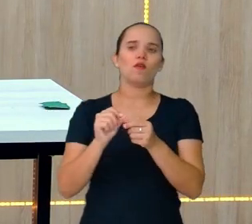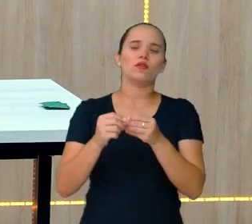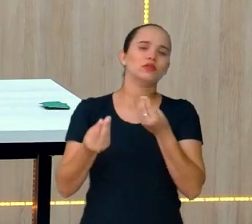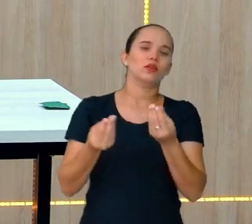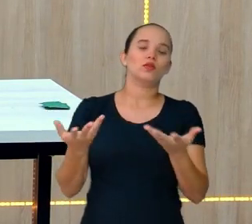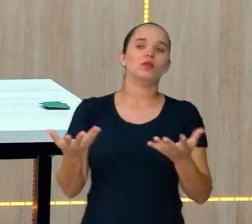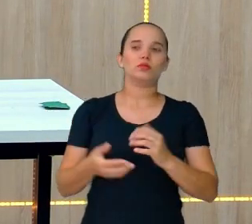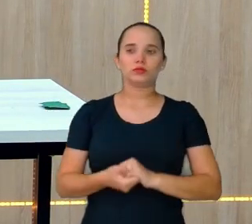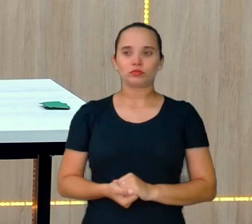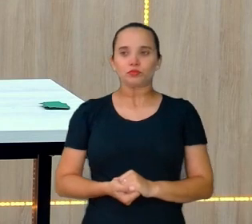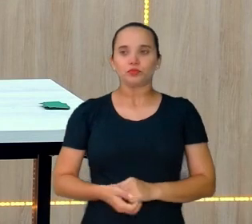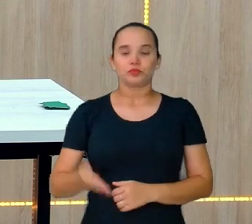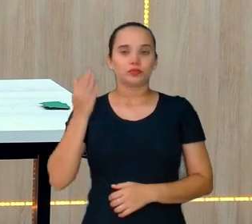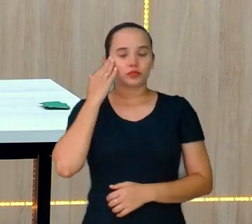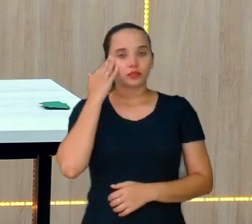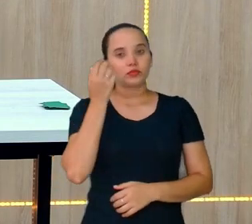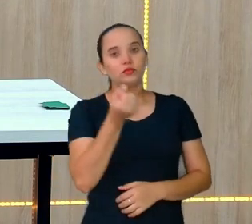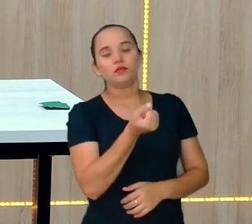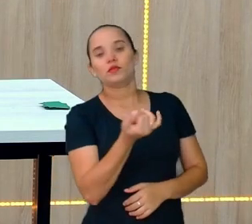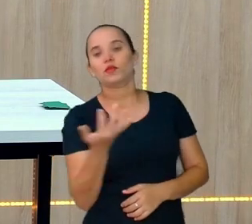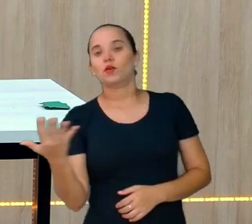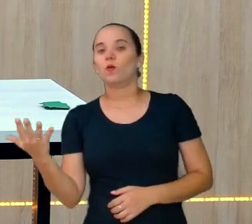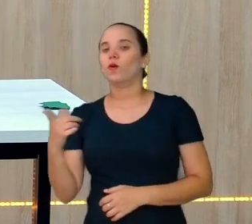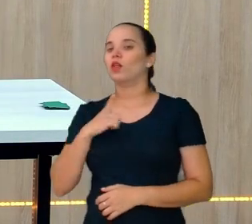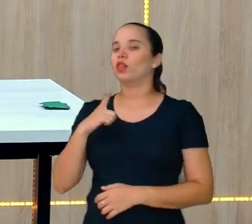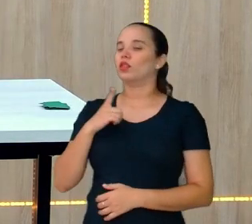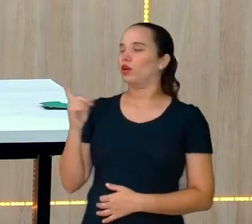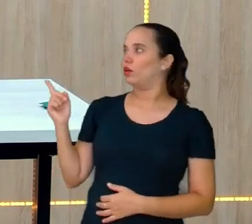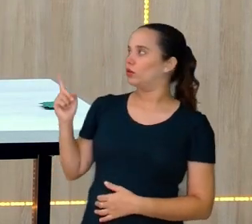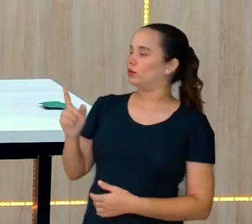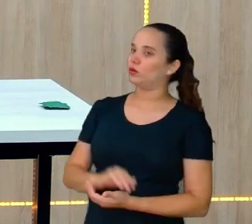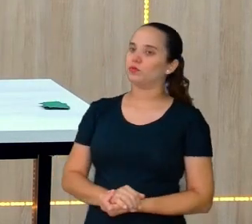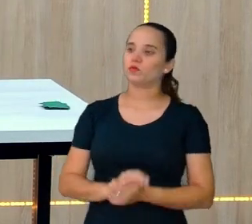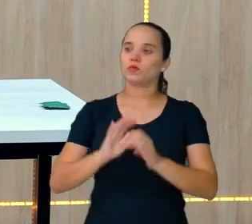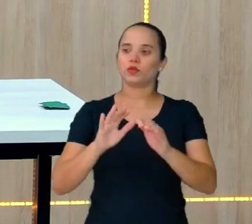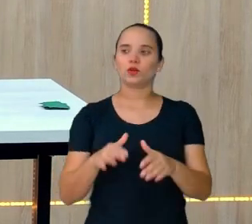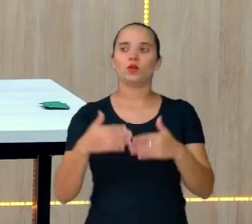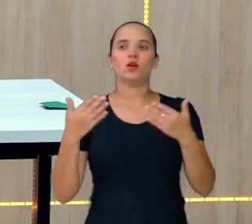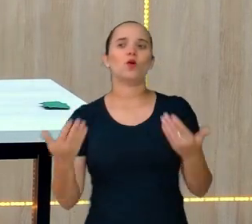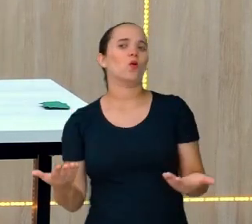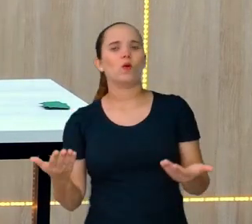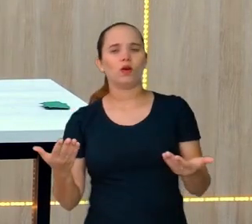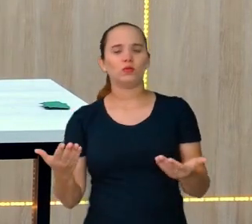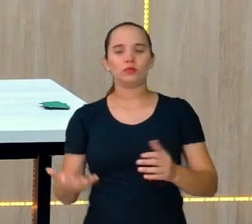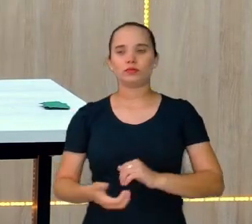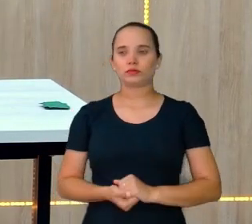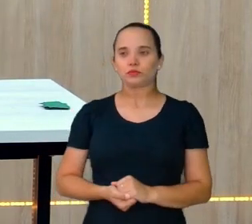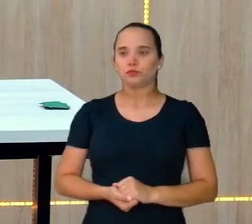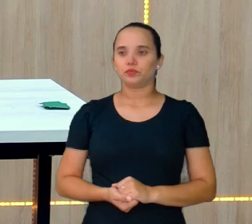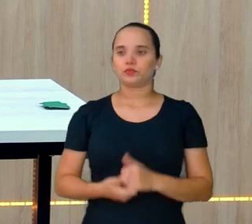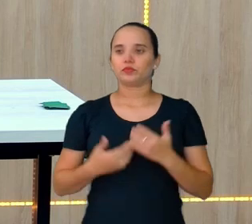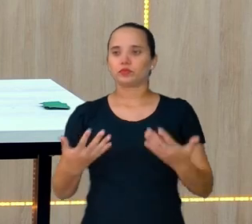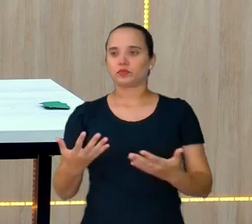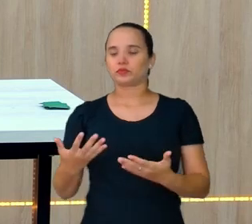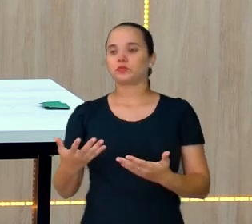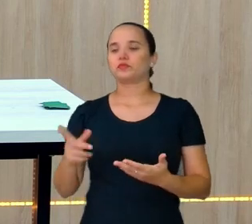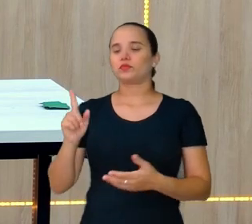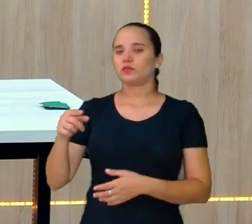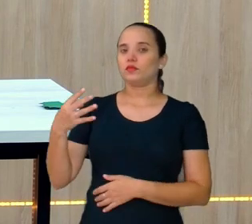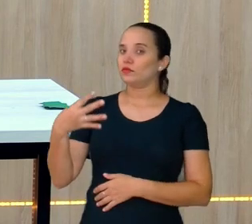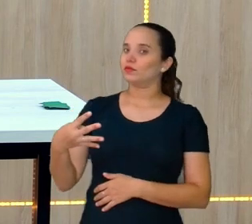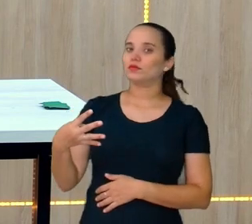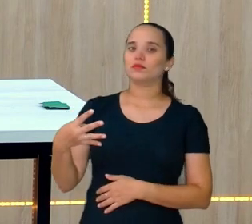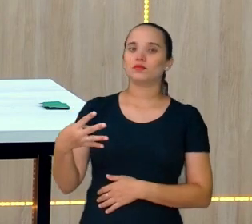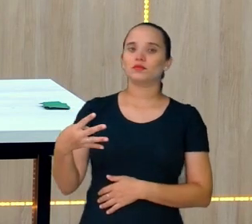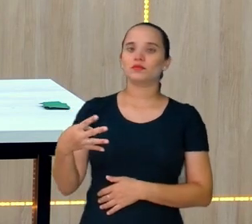Saber quanto tem aqui. Qual é esse lado daqui? Ora, quantos são? 4.